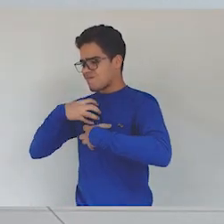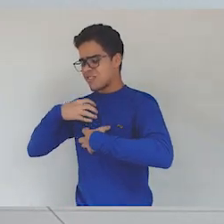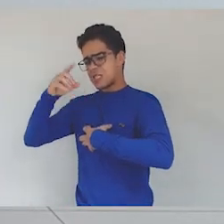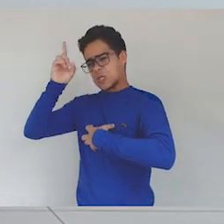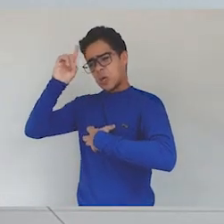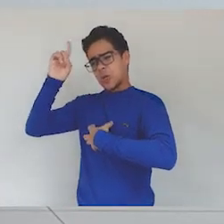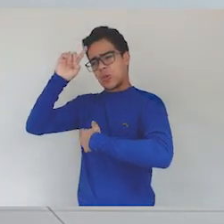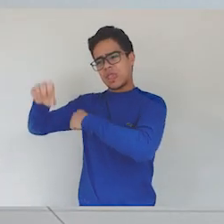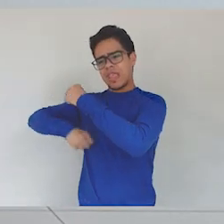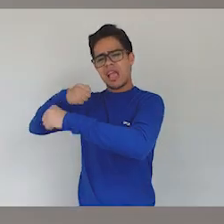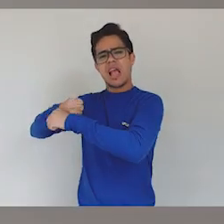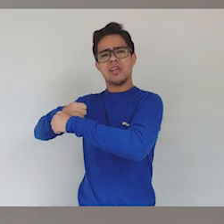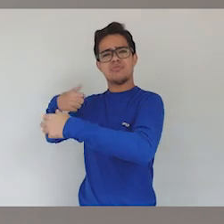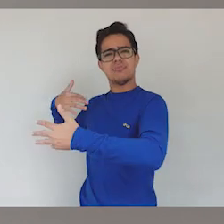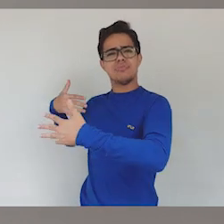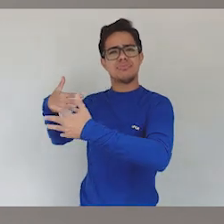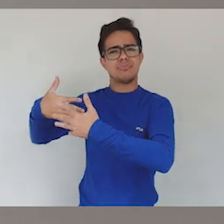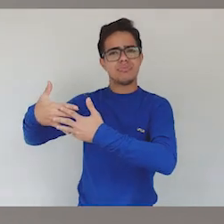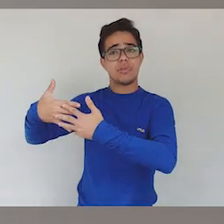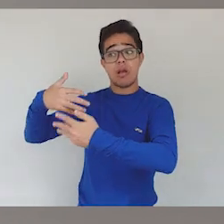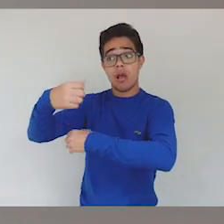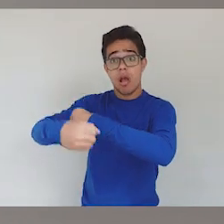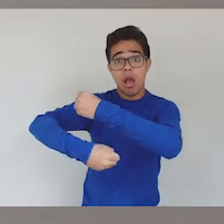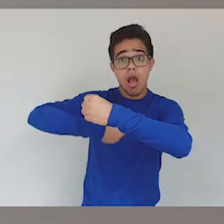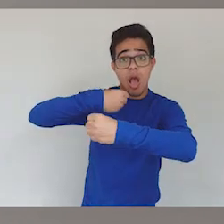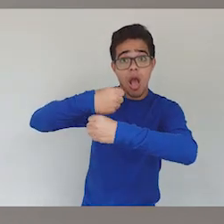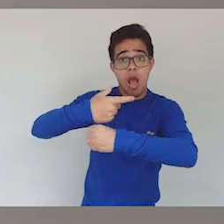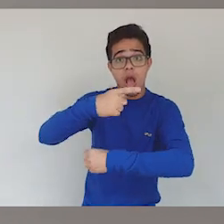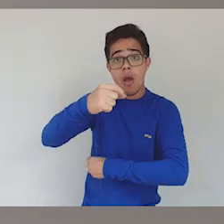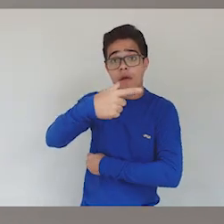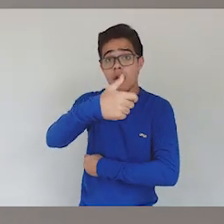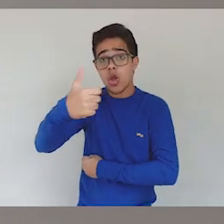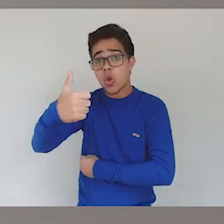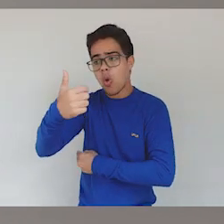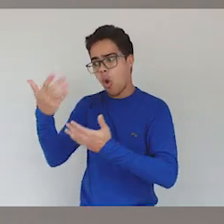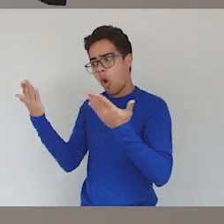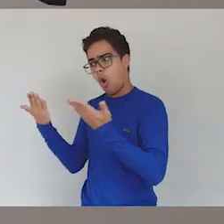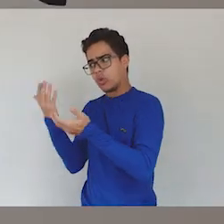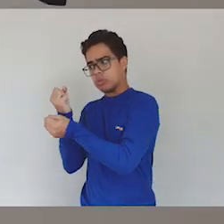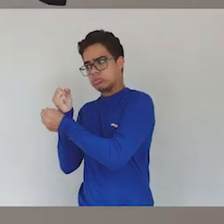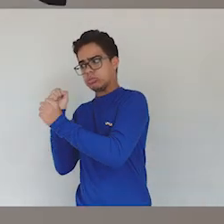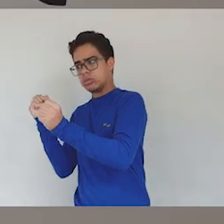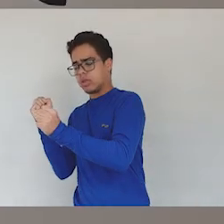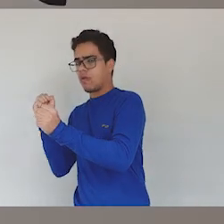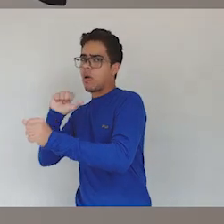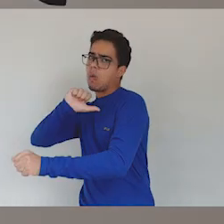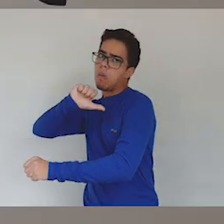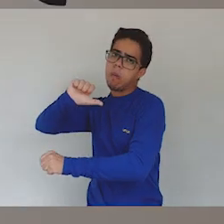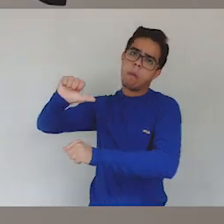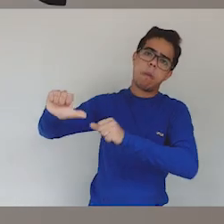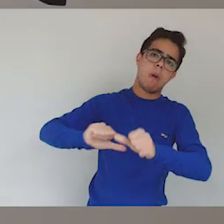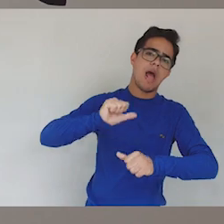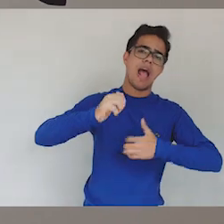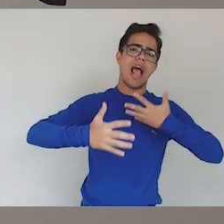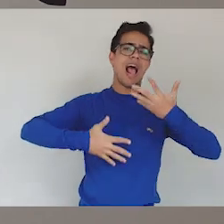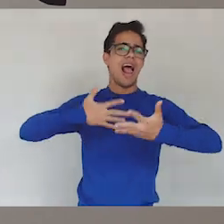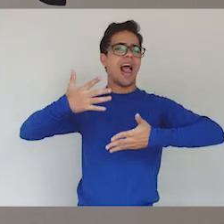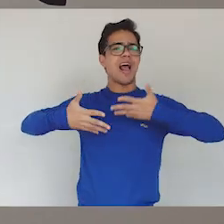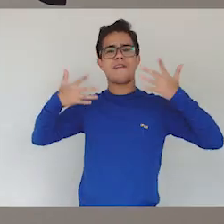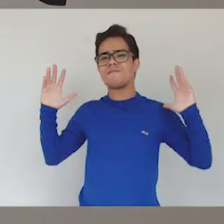todos os dias deste ano. E em 2021, pode ser que o que hoje é impossível se torne uma alegria